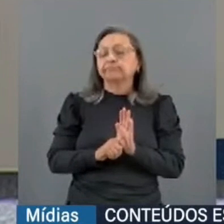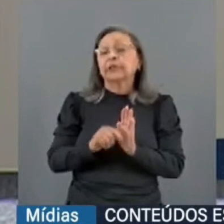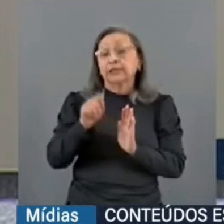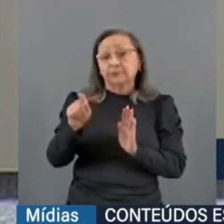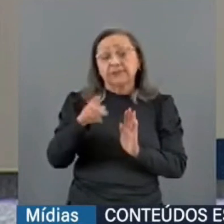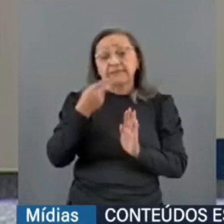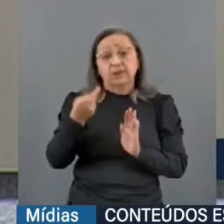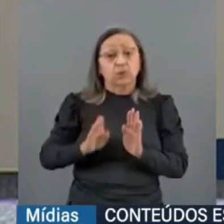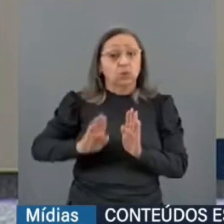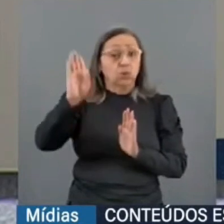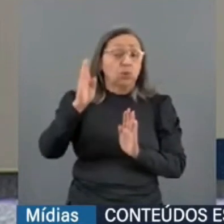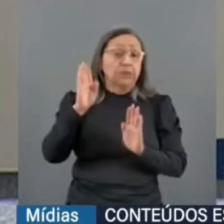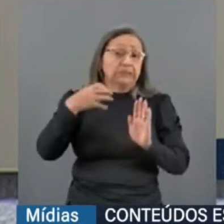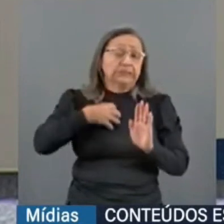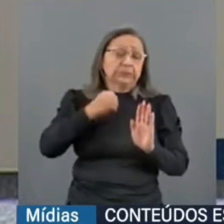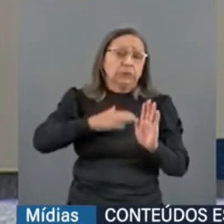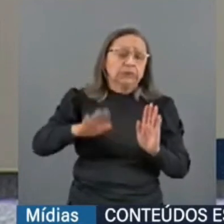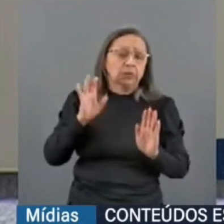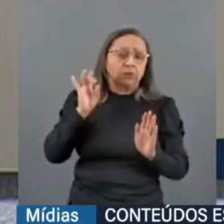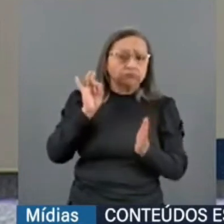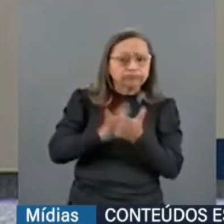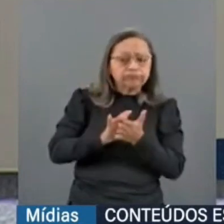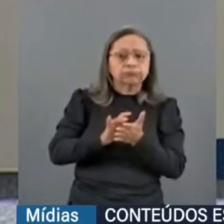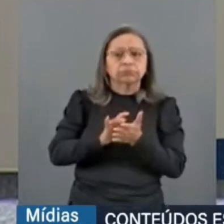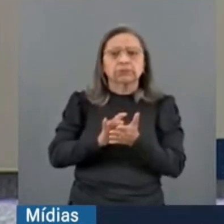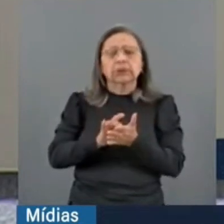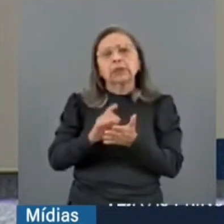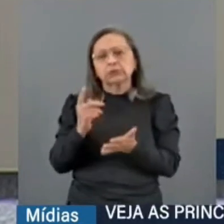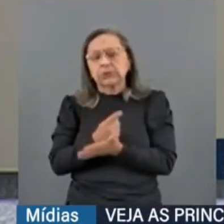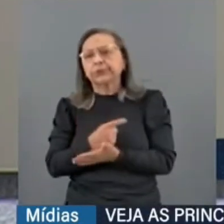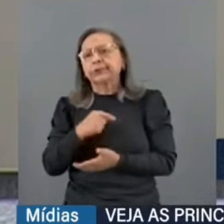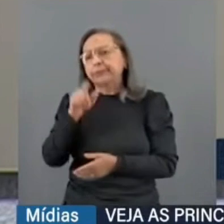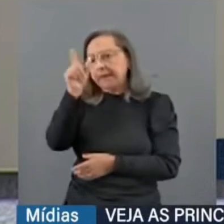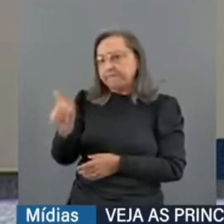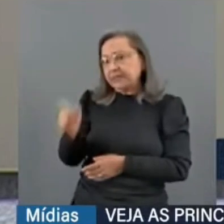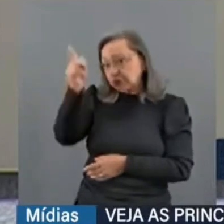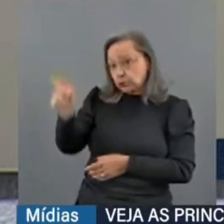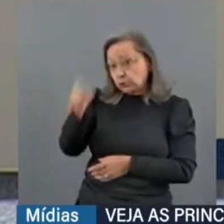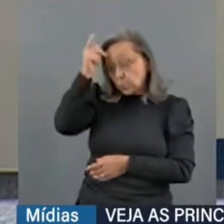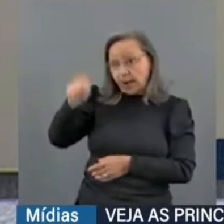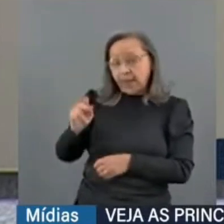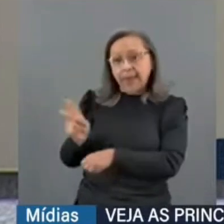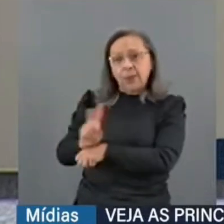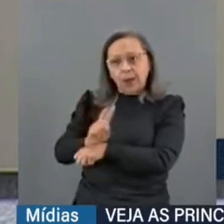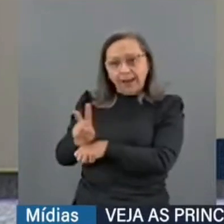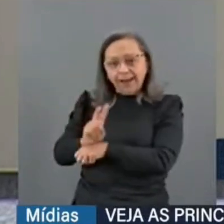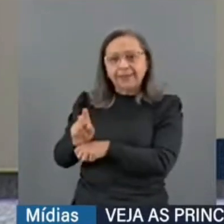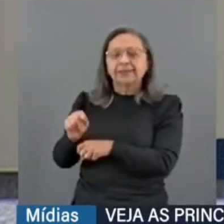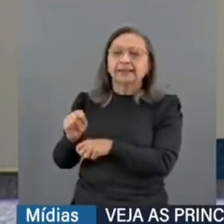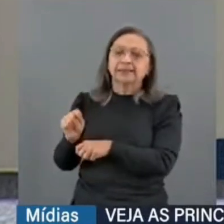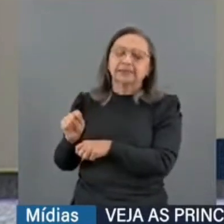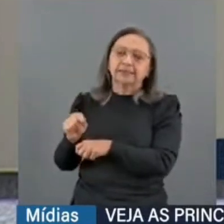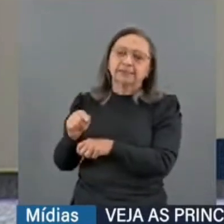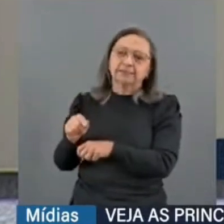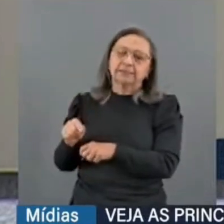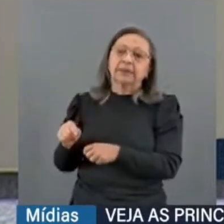citou uma situação concreta que envolvia um guarda civil, a minha visão,